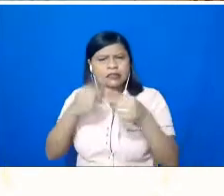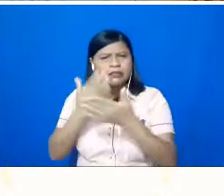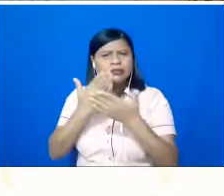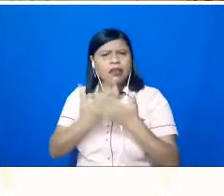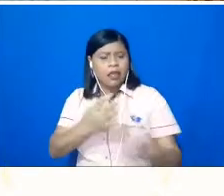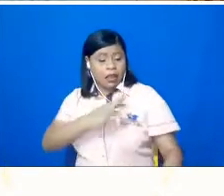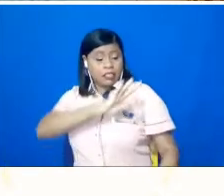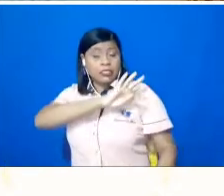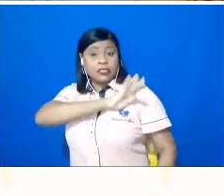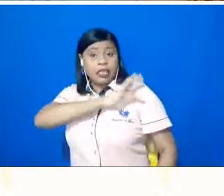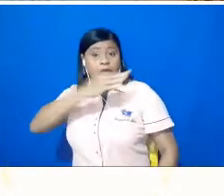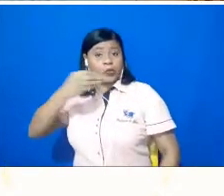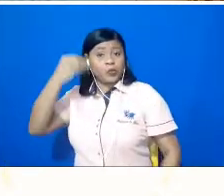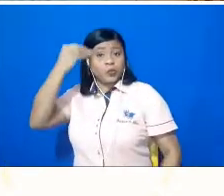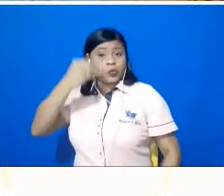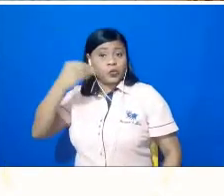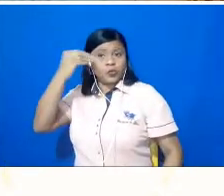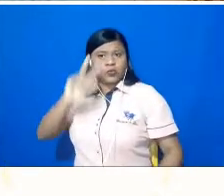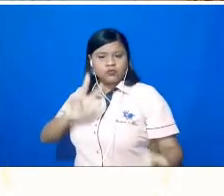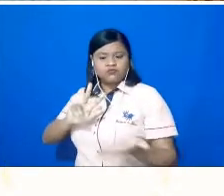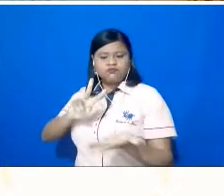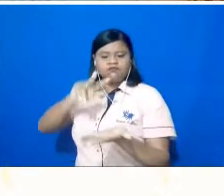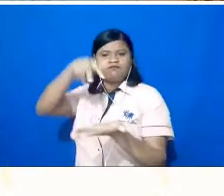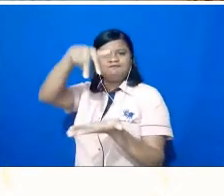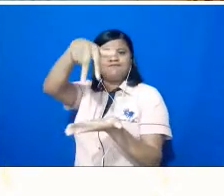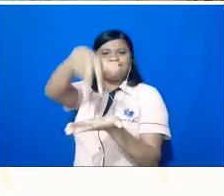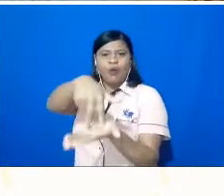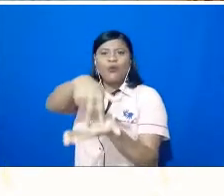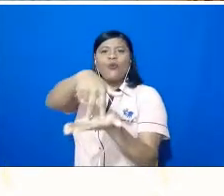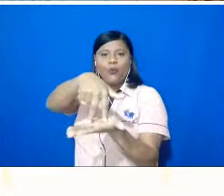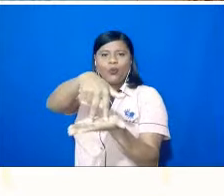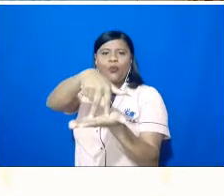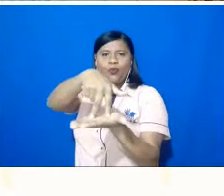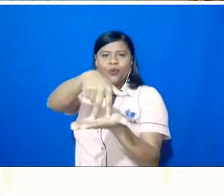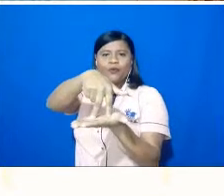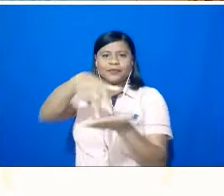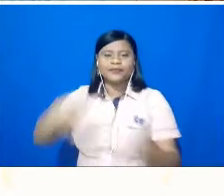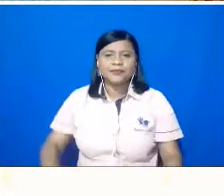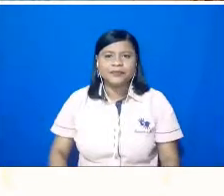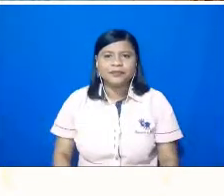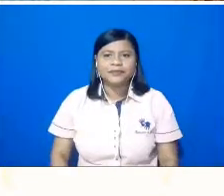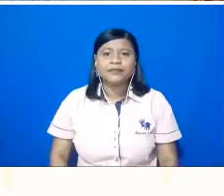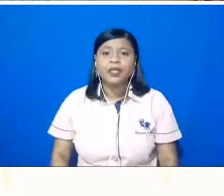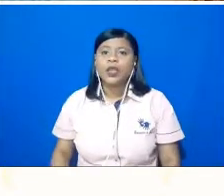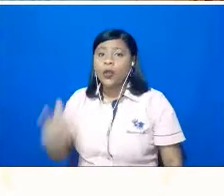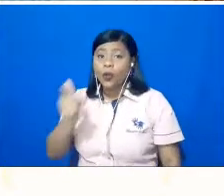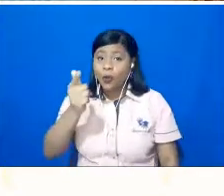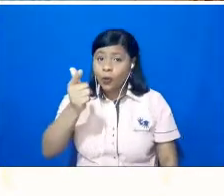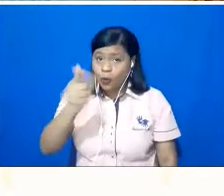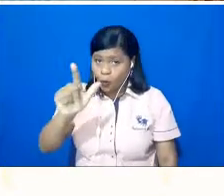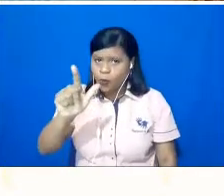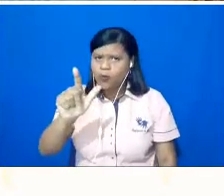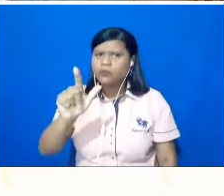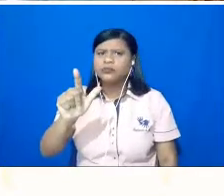aquele palco ali de uma forma realmente muito interessante. Um outro ponto que